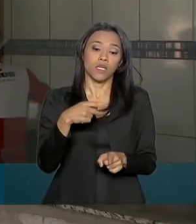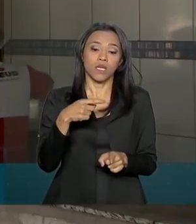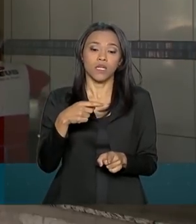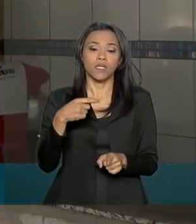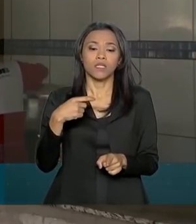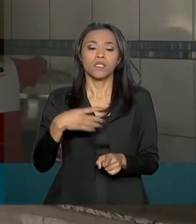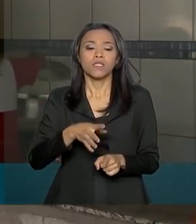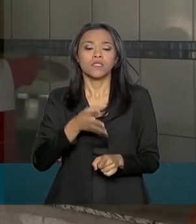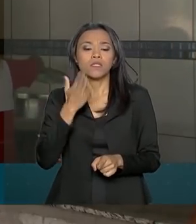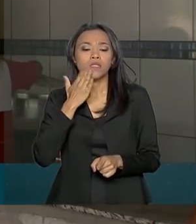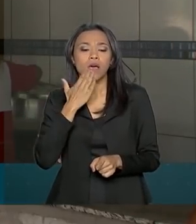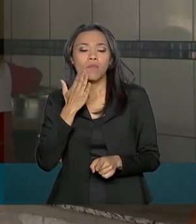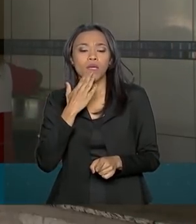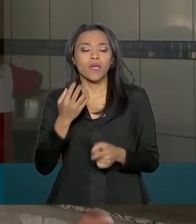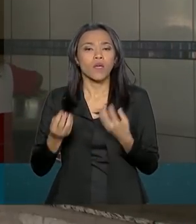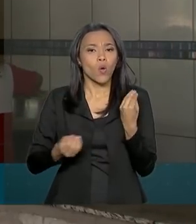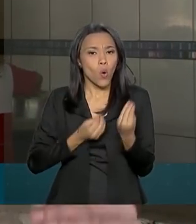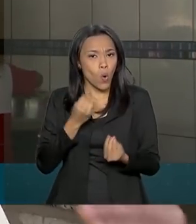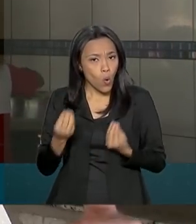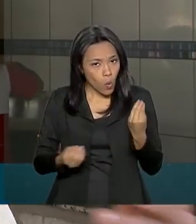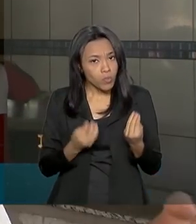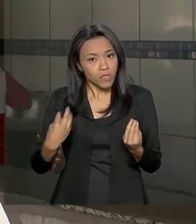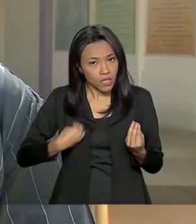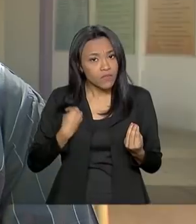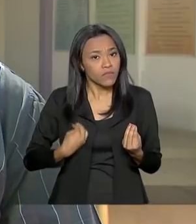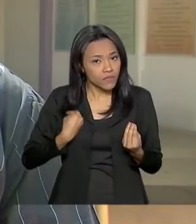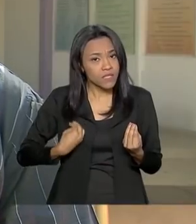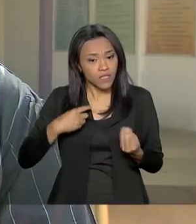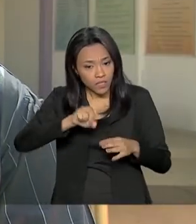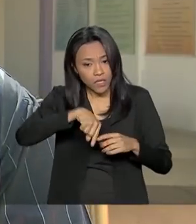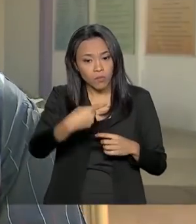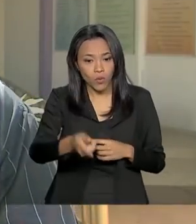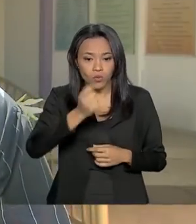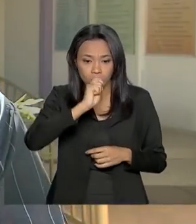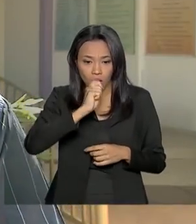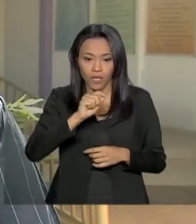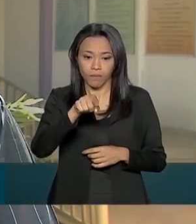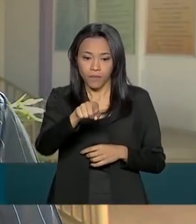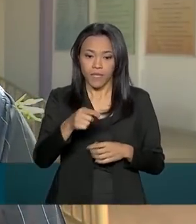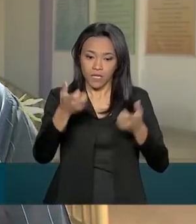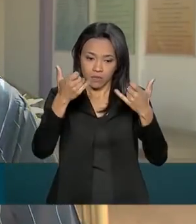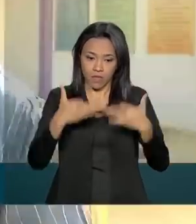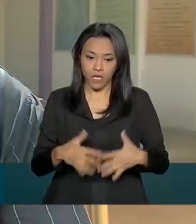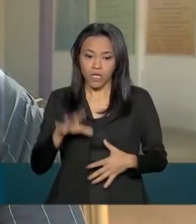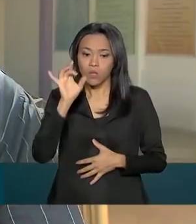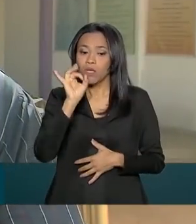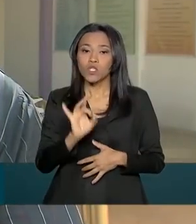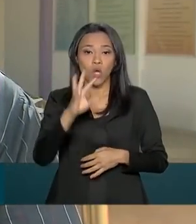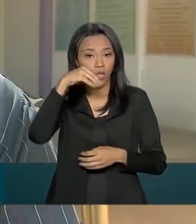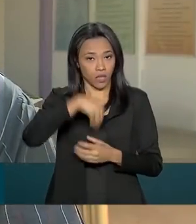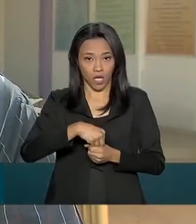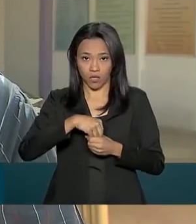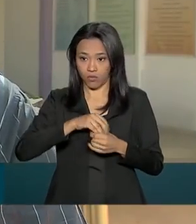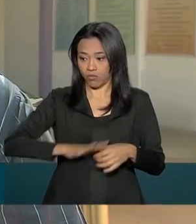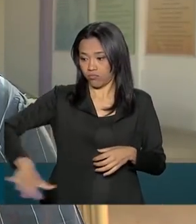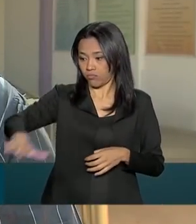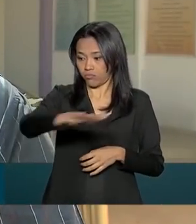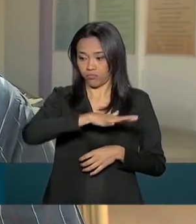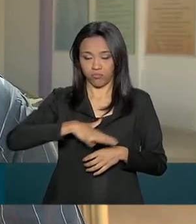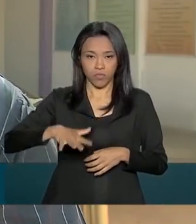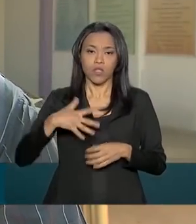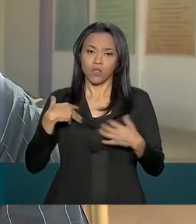descobrir como a frase diz, existe vida após o crack. O cuidado não pode ser só dentro da fazenda. Nós acompanhamos os nossos